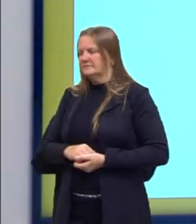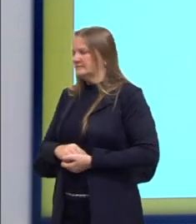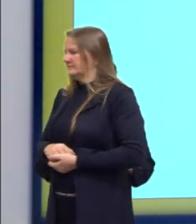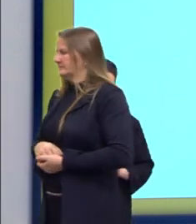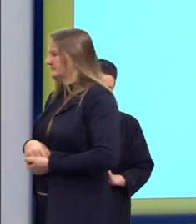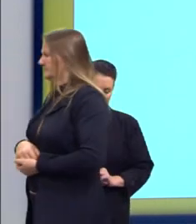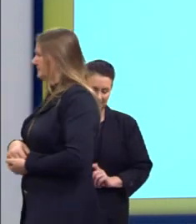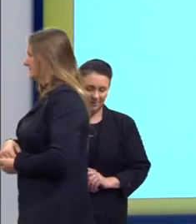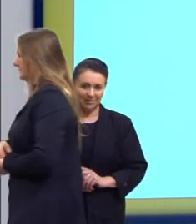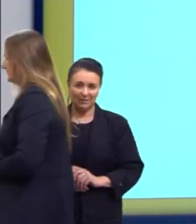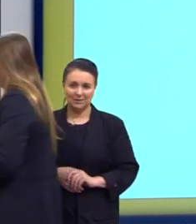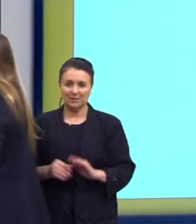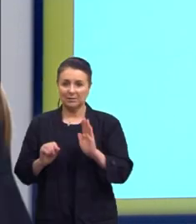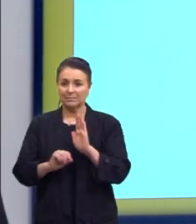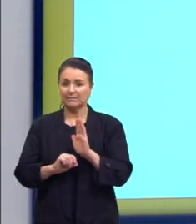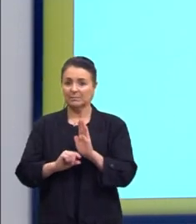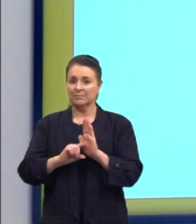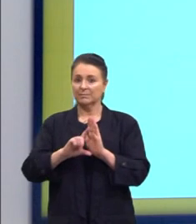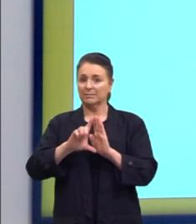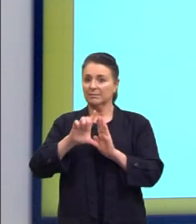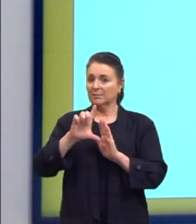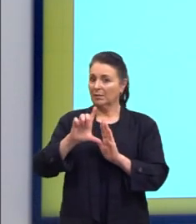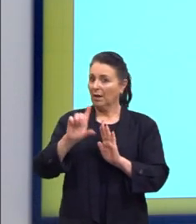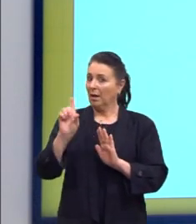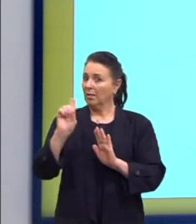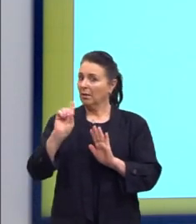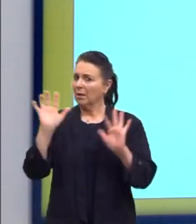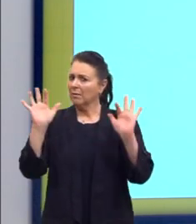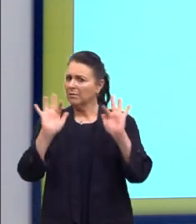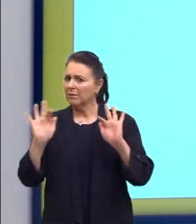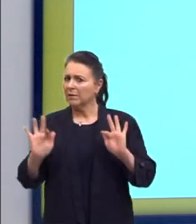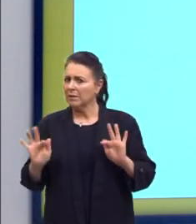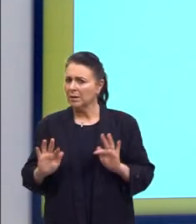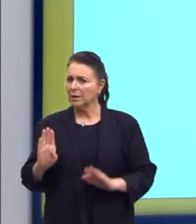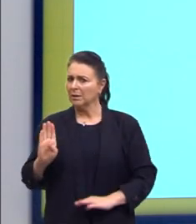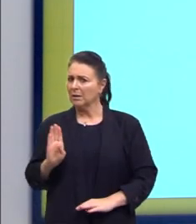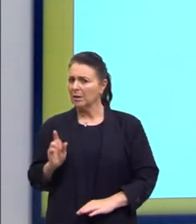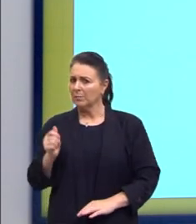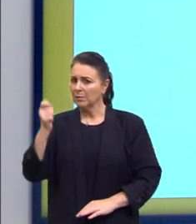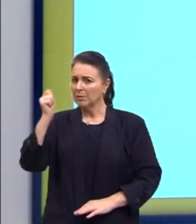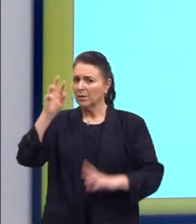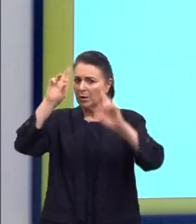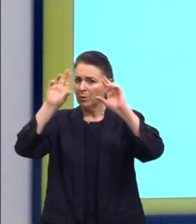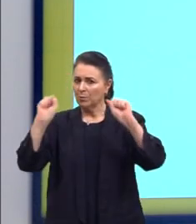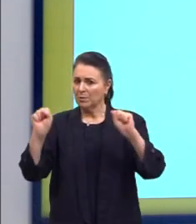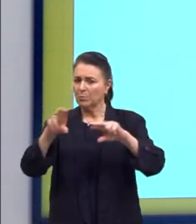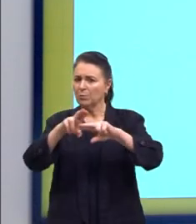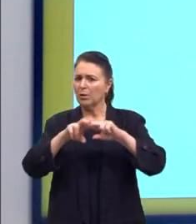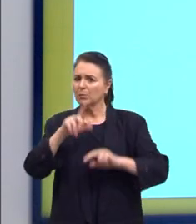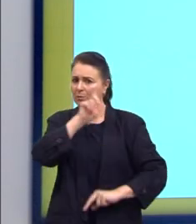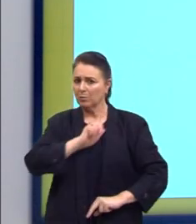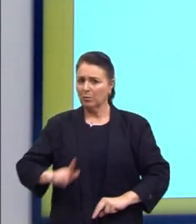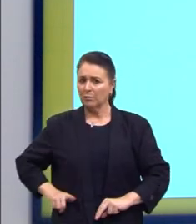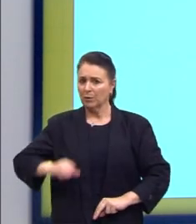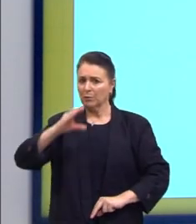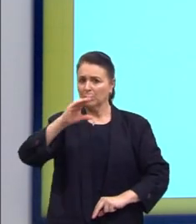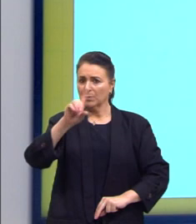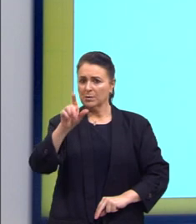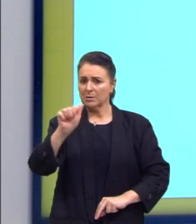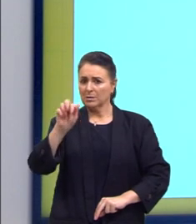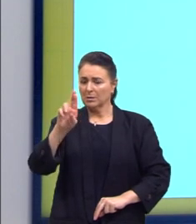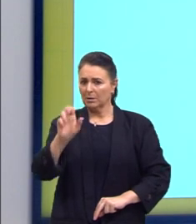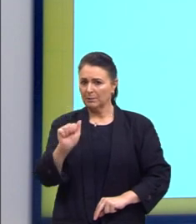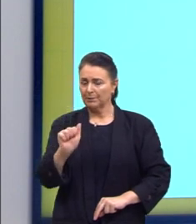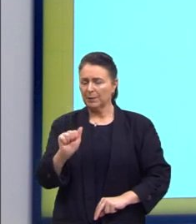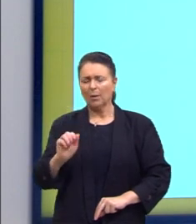A uma crescente insatisfação da burguesia russa em relação ao governo do czar, e a burguesia não estava tão